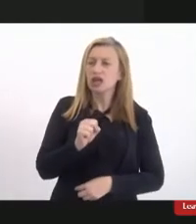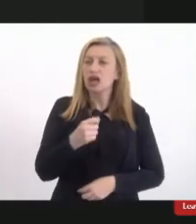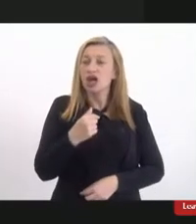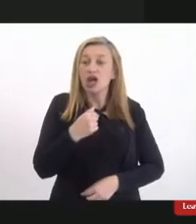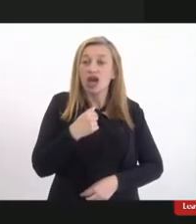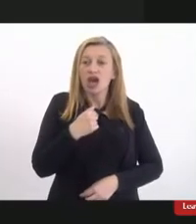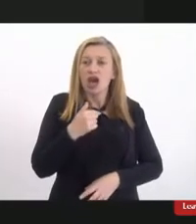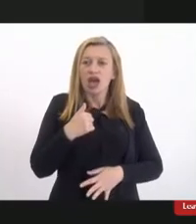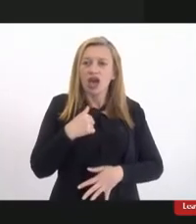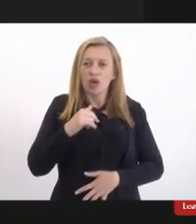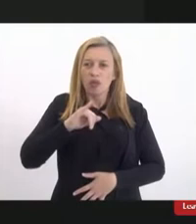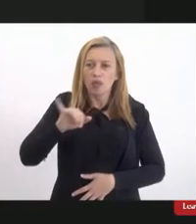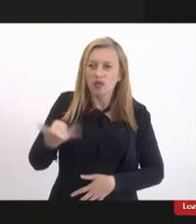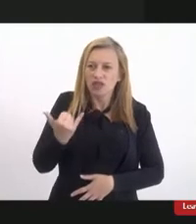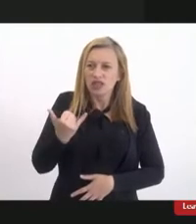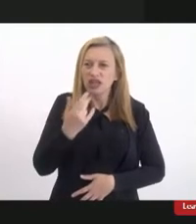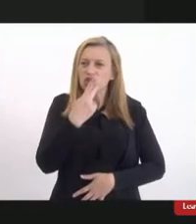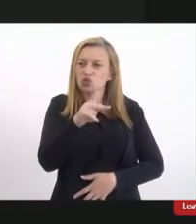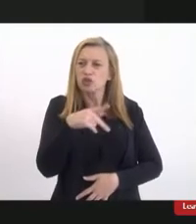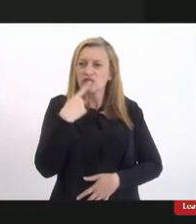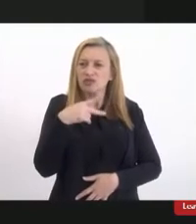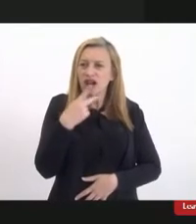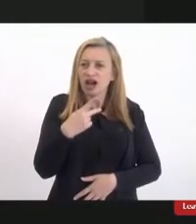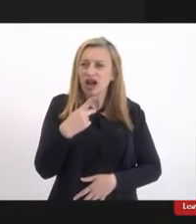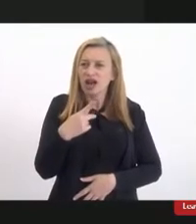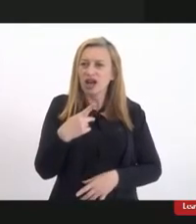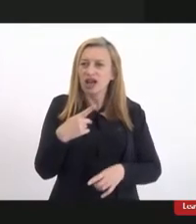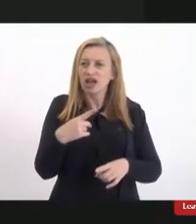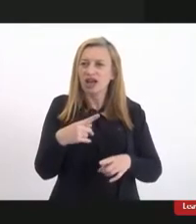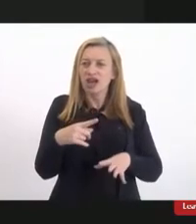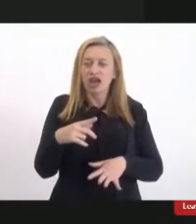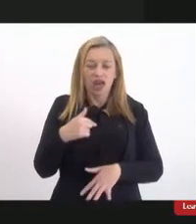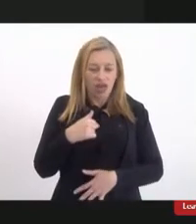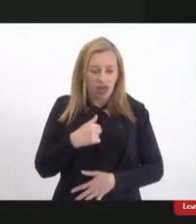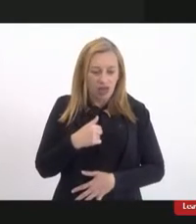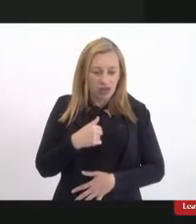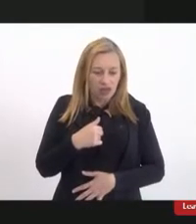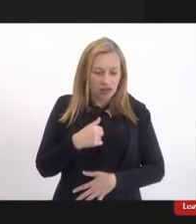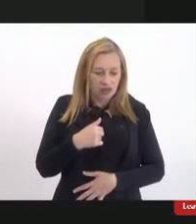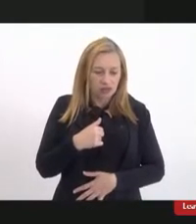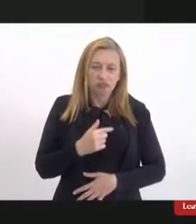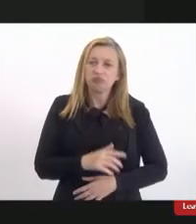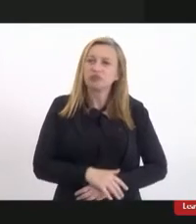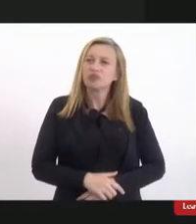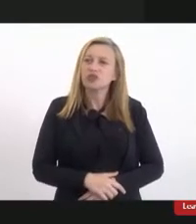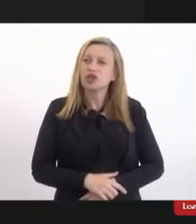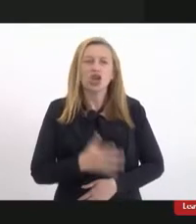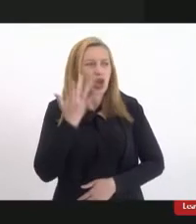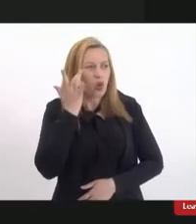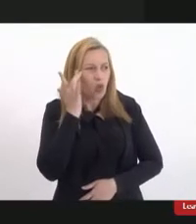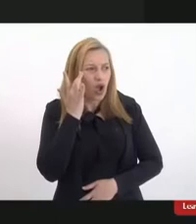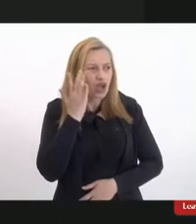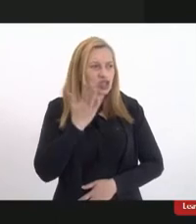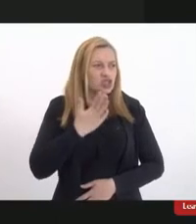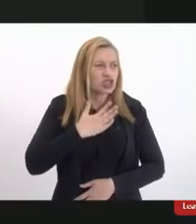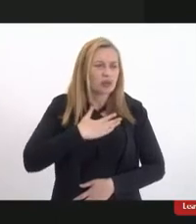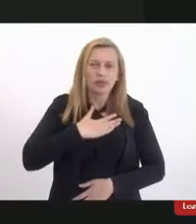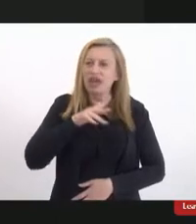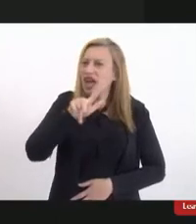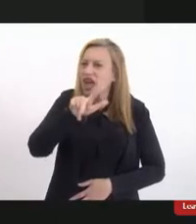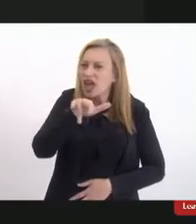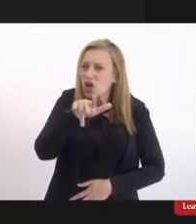aproveitar a tua fala porque ela seria mais ou menos o final da minha na concretude eu acho que a minha é igual a de